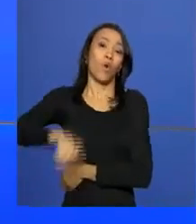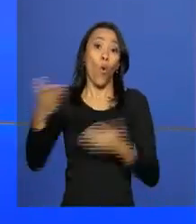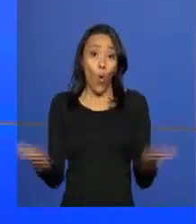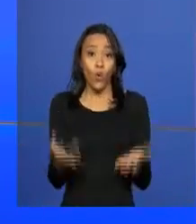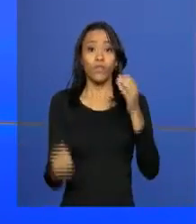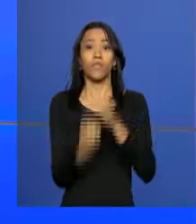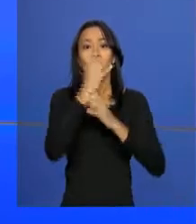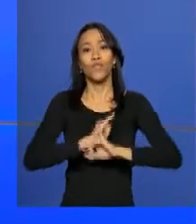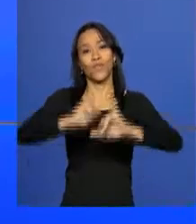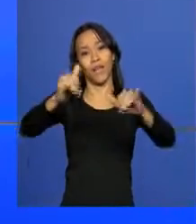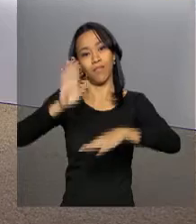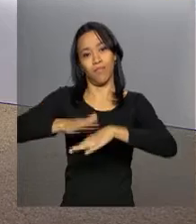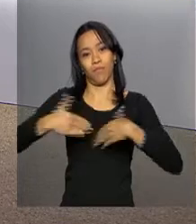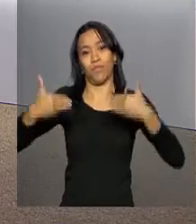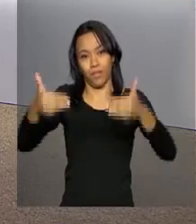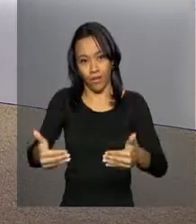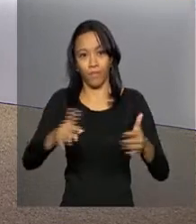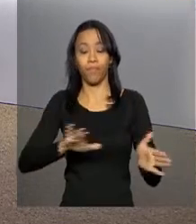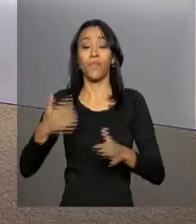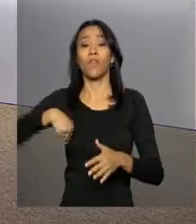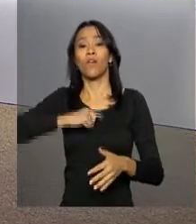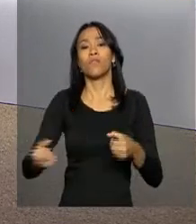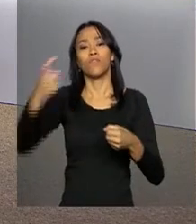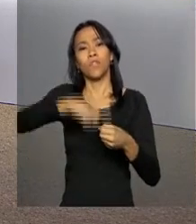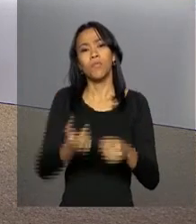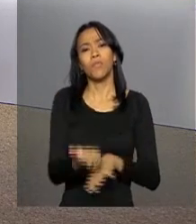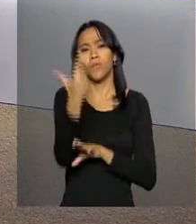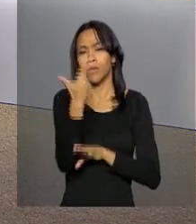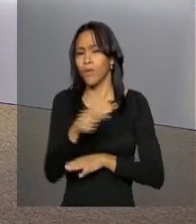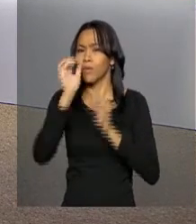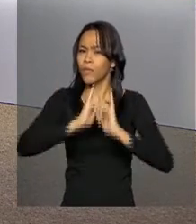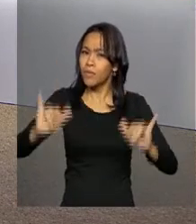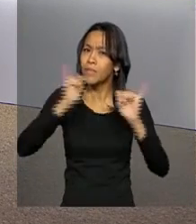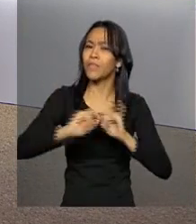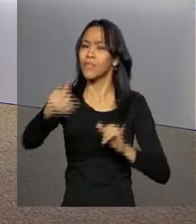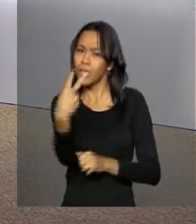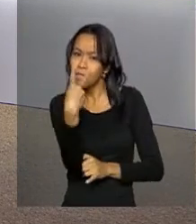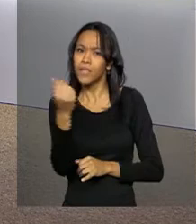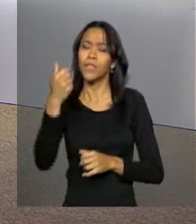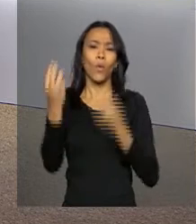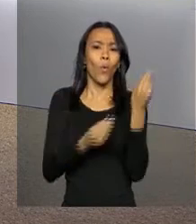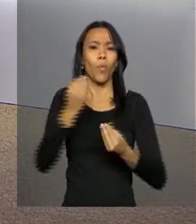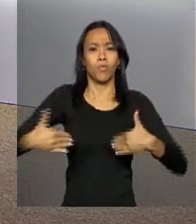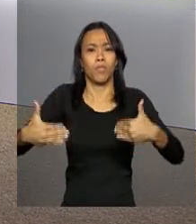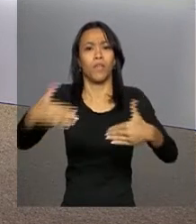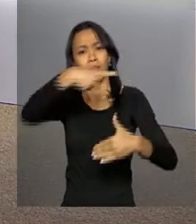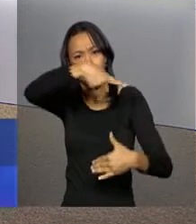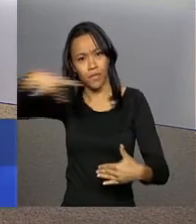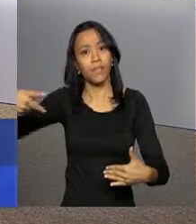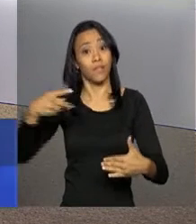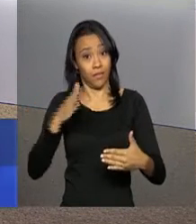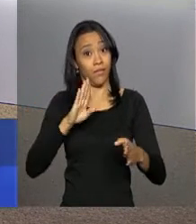hoje pelo Ministério da Defesa. Voltamos ao meio-dia com outras notícias. Acompanhe as novidades do Executivo Federal também nas nossas